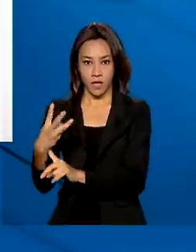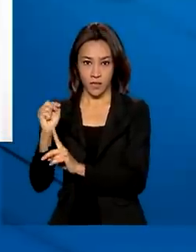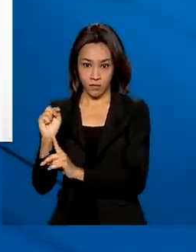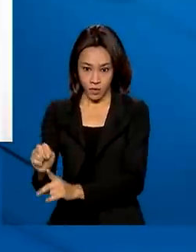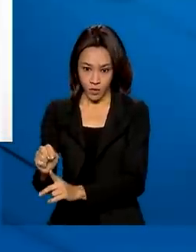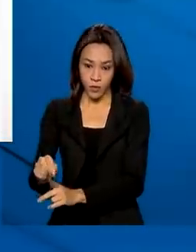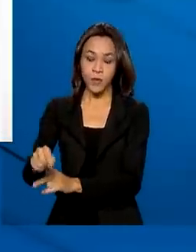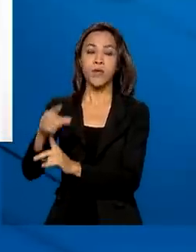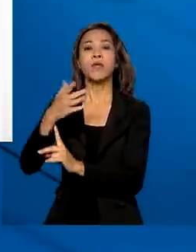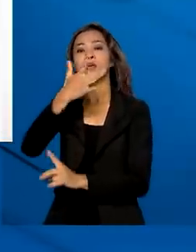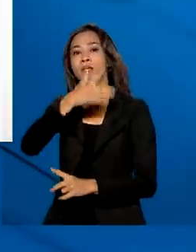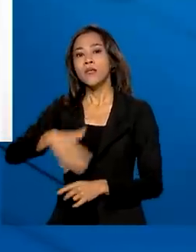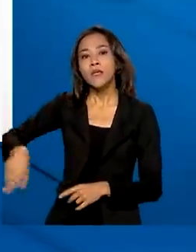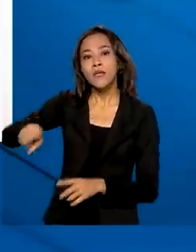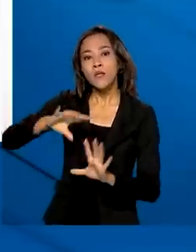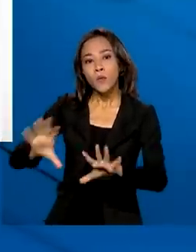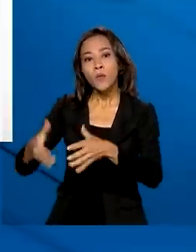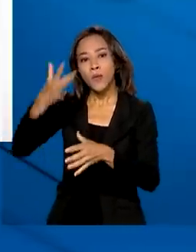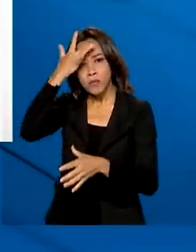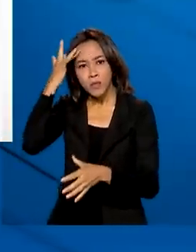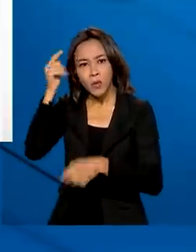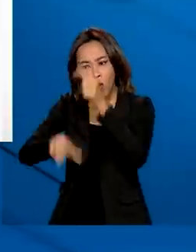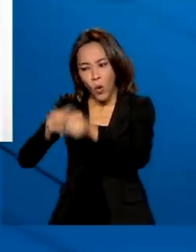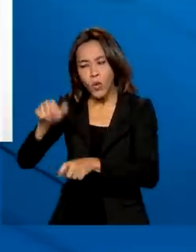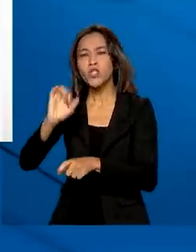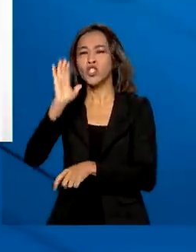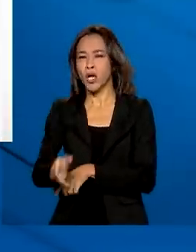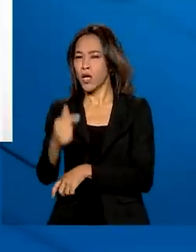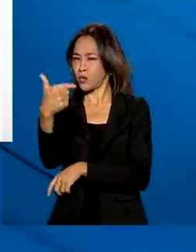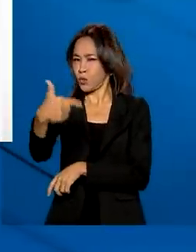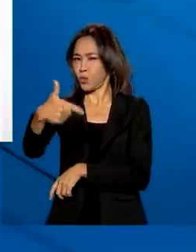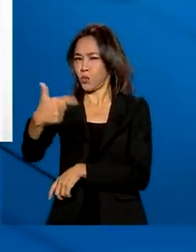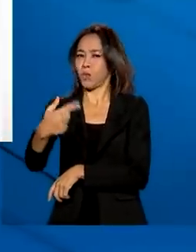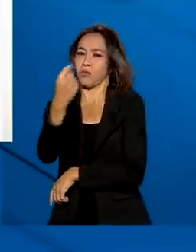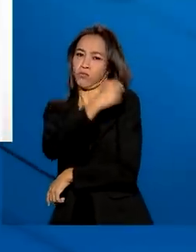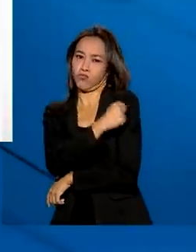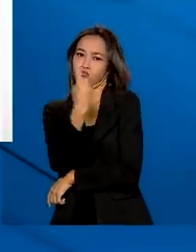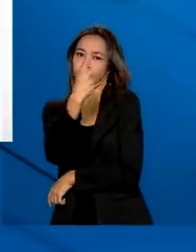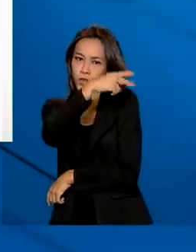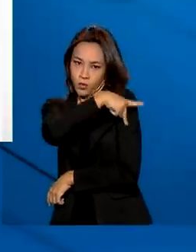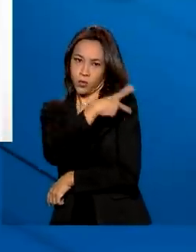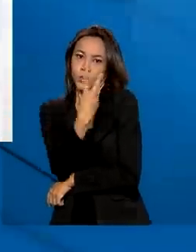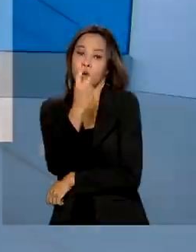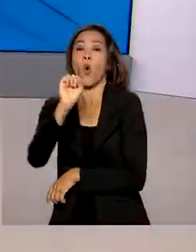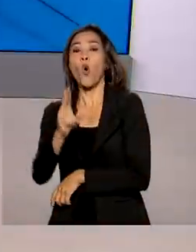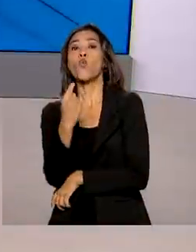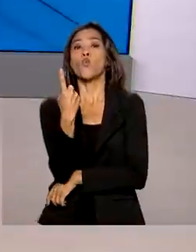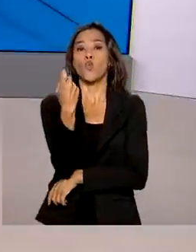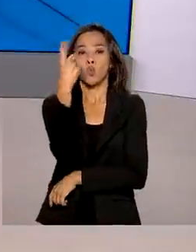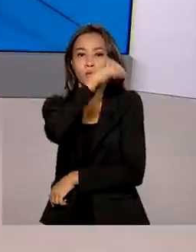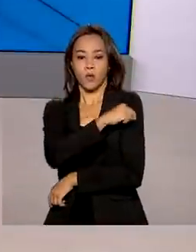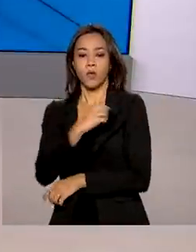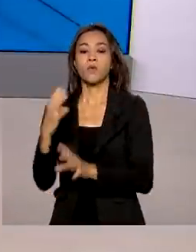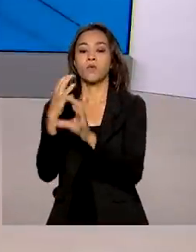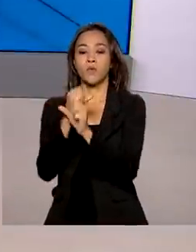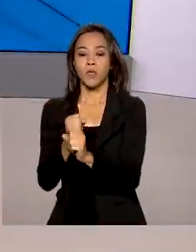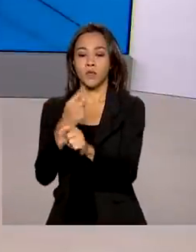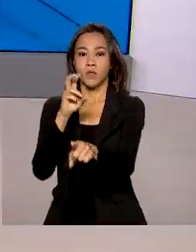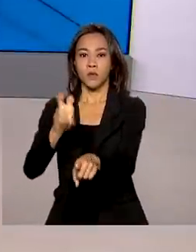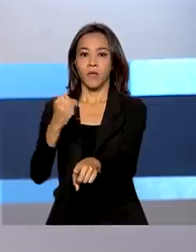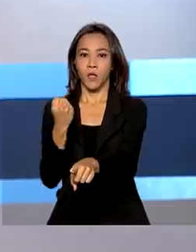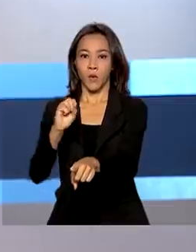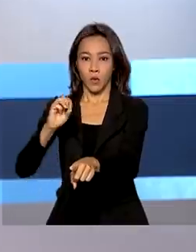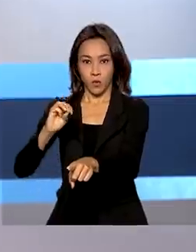mil. E as pessoas que tomaram as duas doses da vacina ou a dose única ultrapassa 58 milhões.